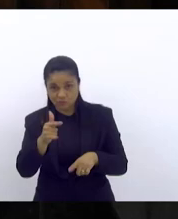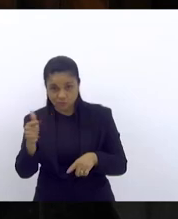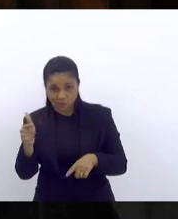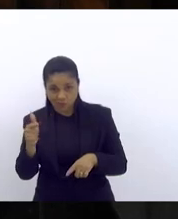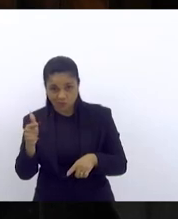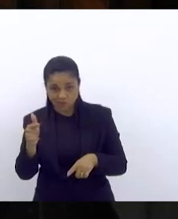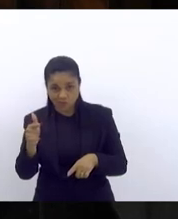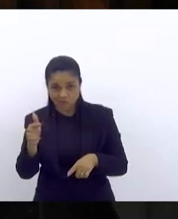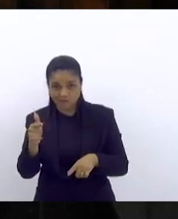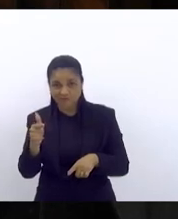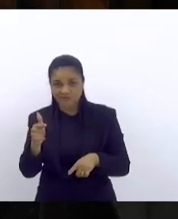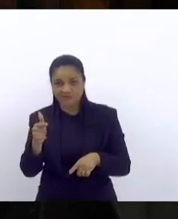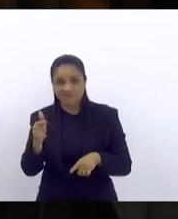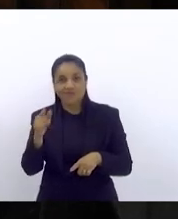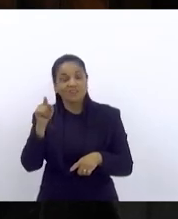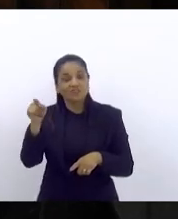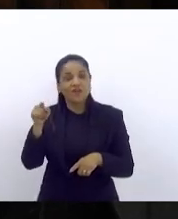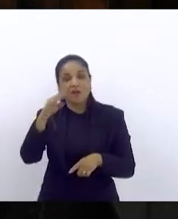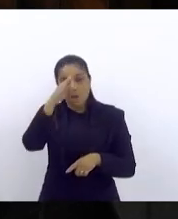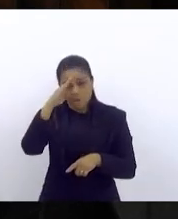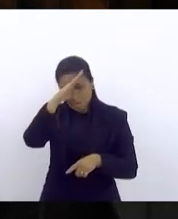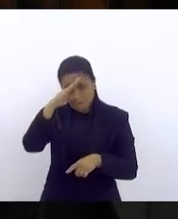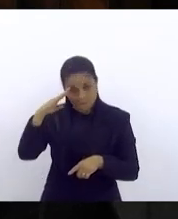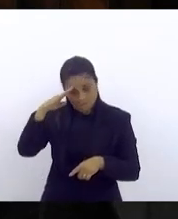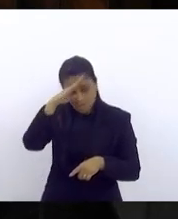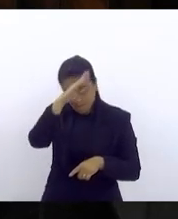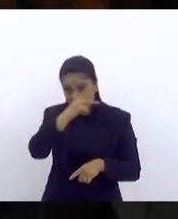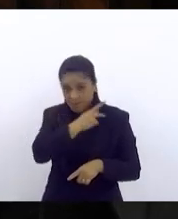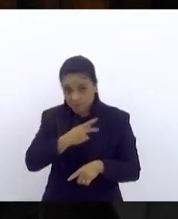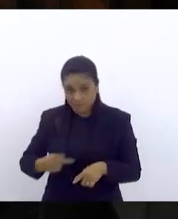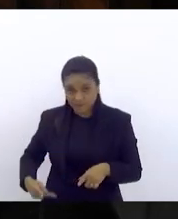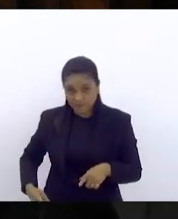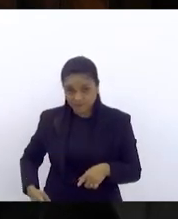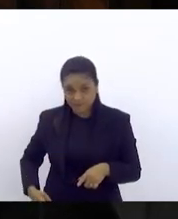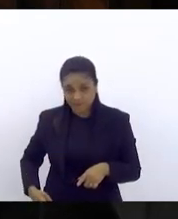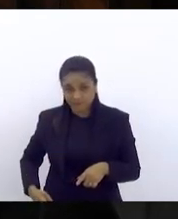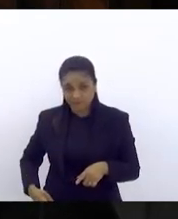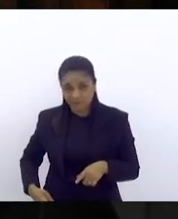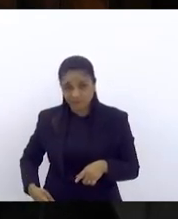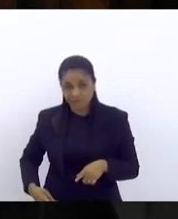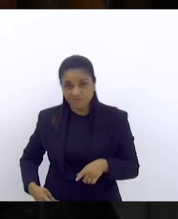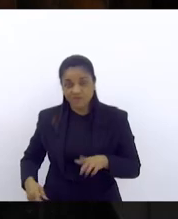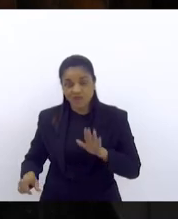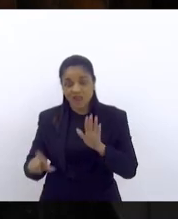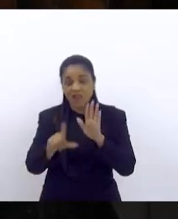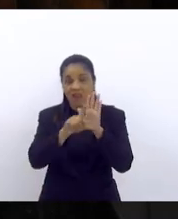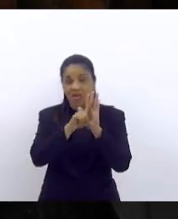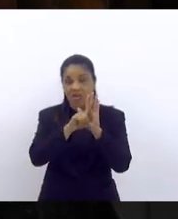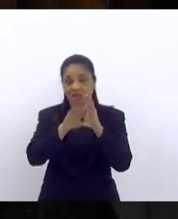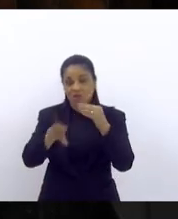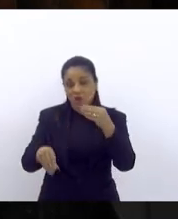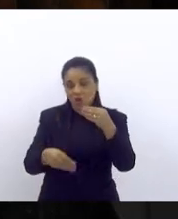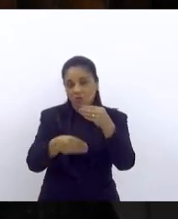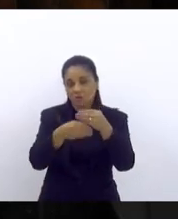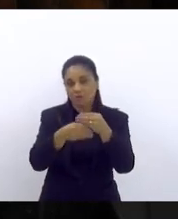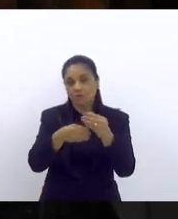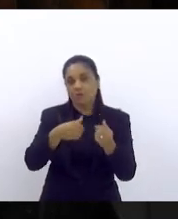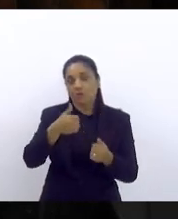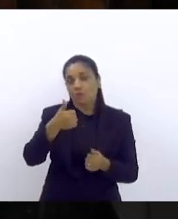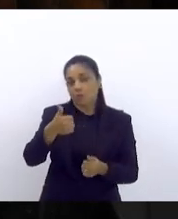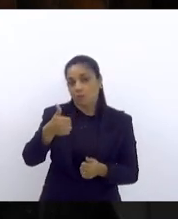jair bolsonaro das leis complementares 192